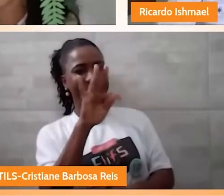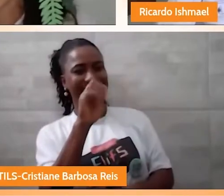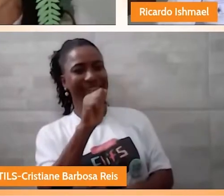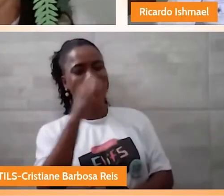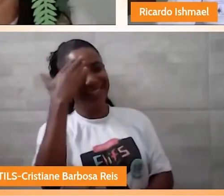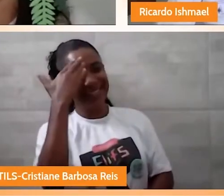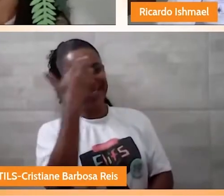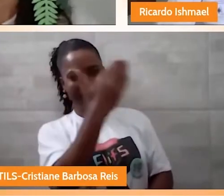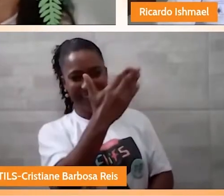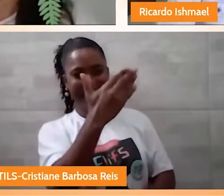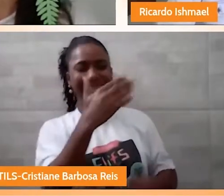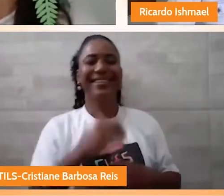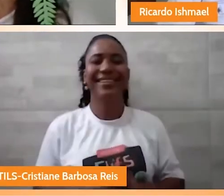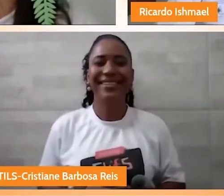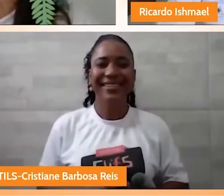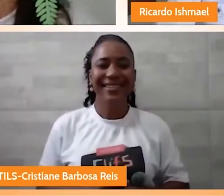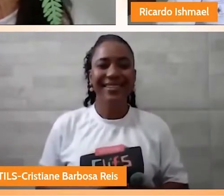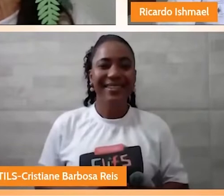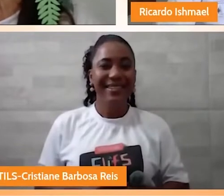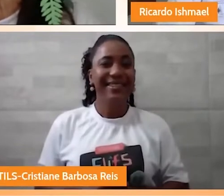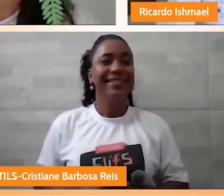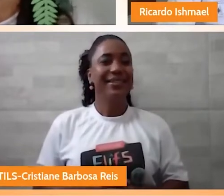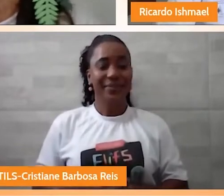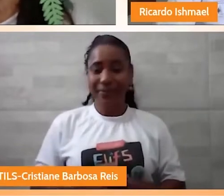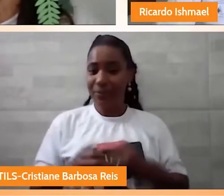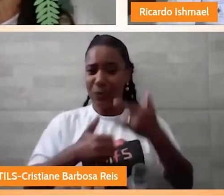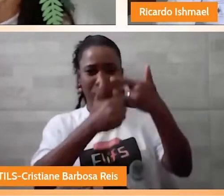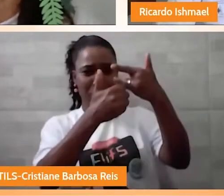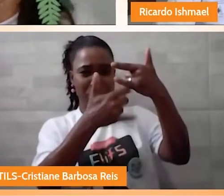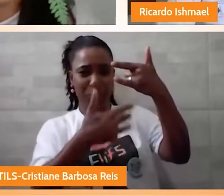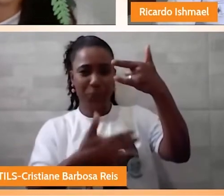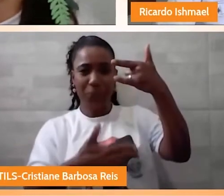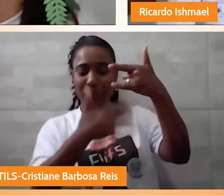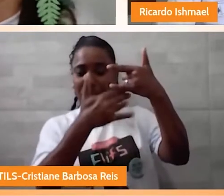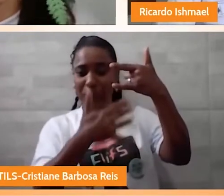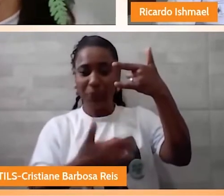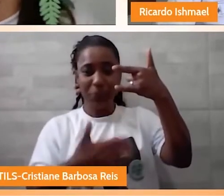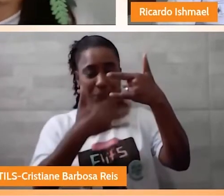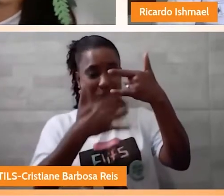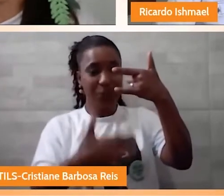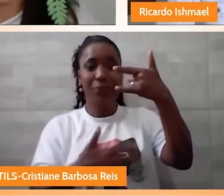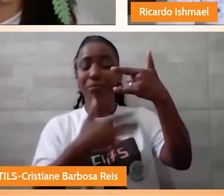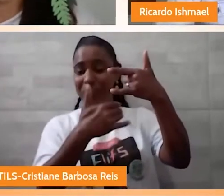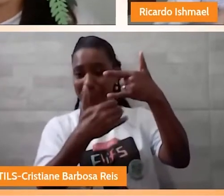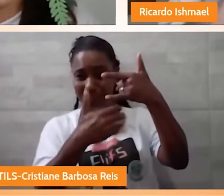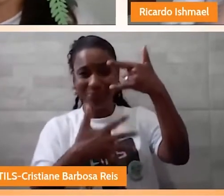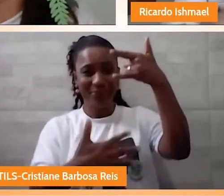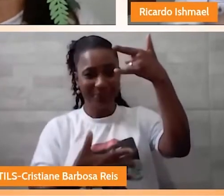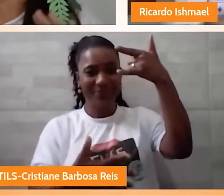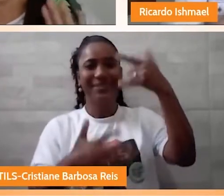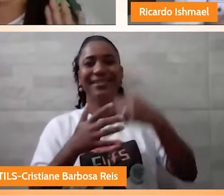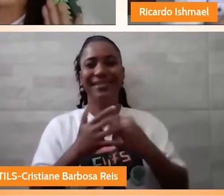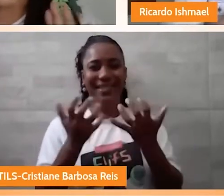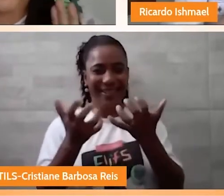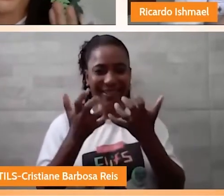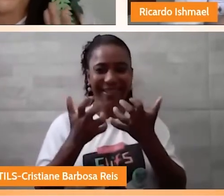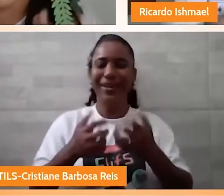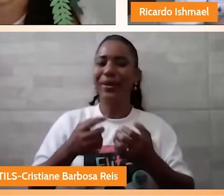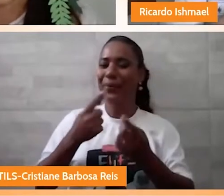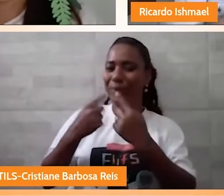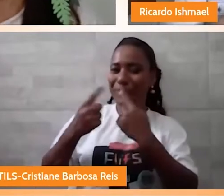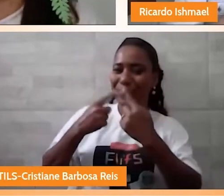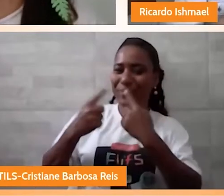comissão da Flifes. O pessoal está entrando, todo mundo aqui já se ansioso pela sua fala e pelas suas